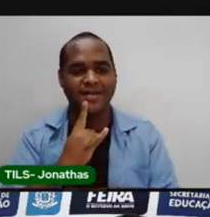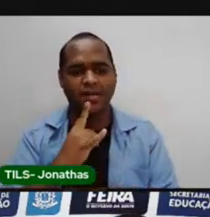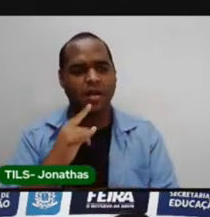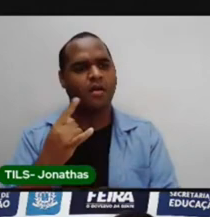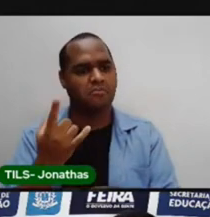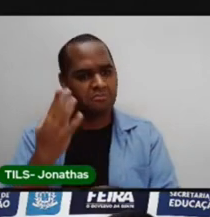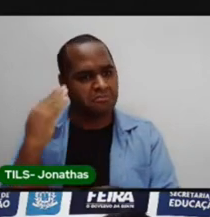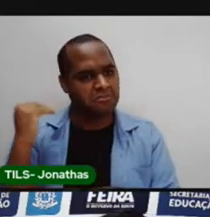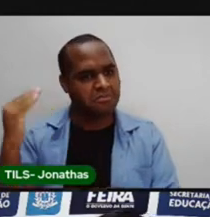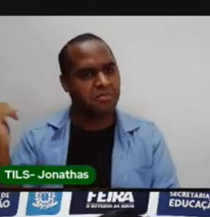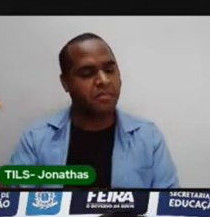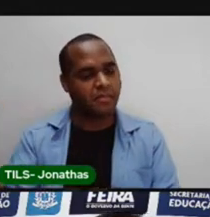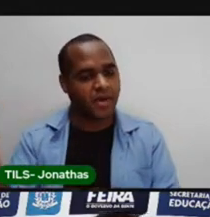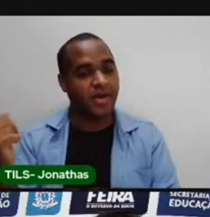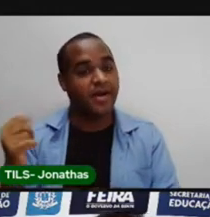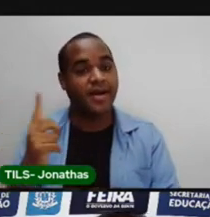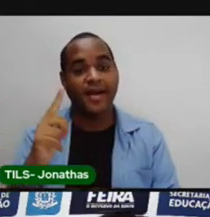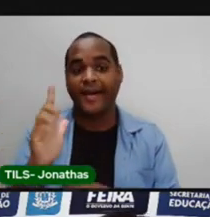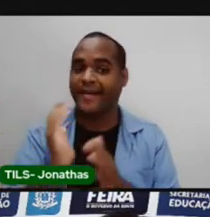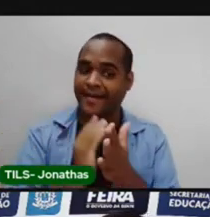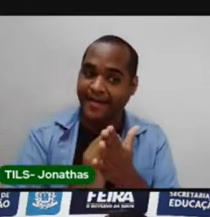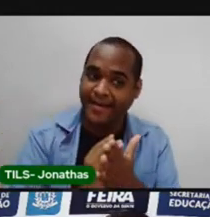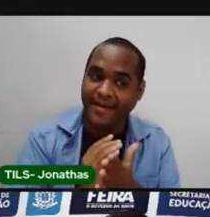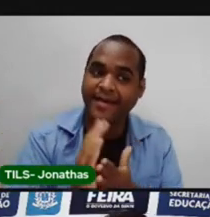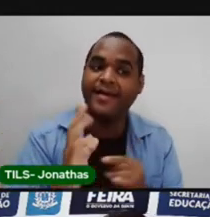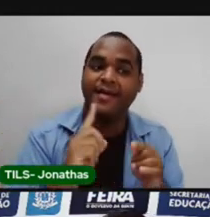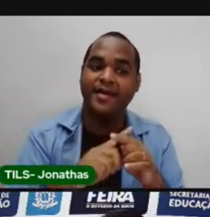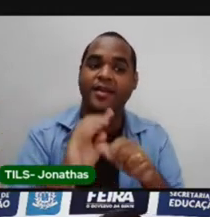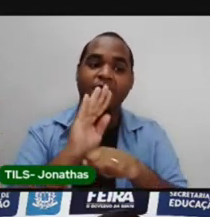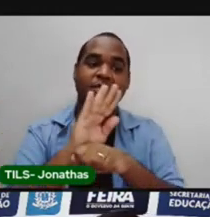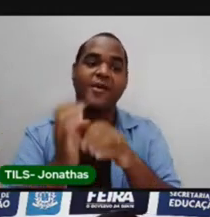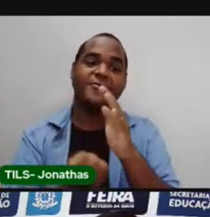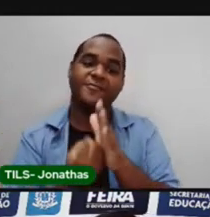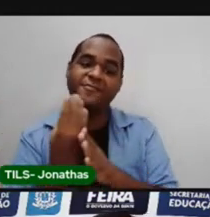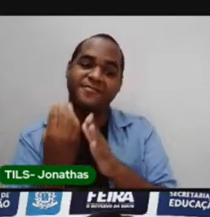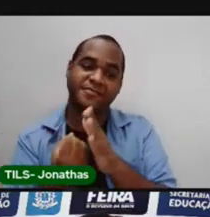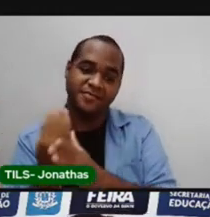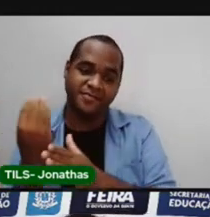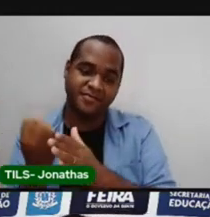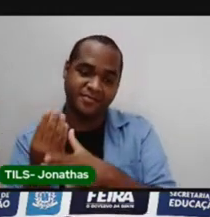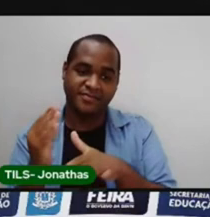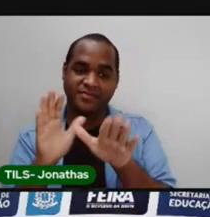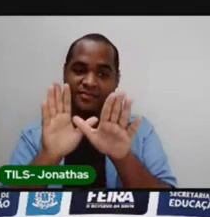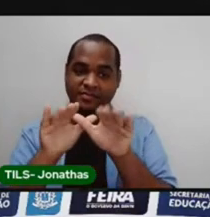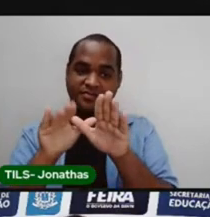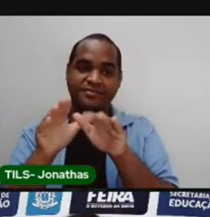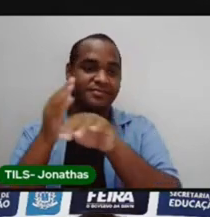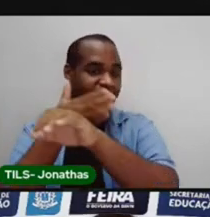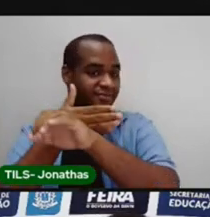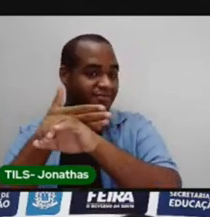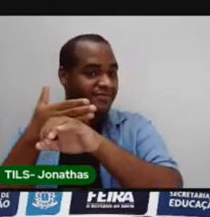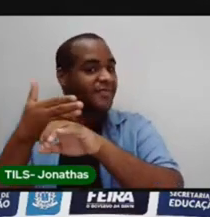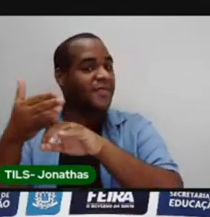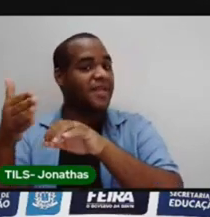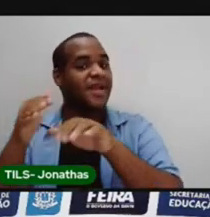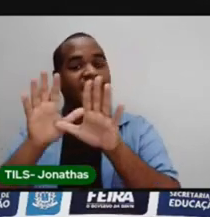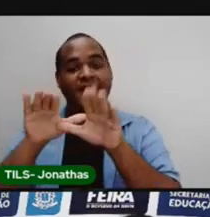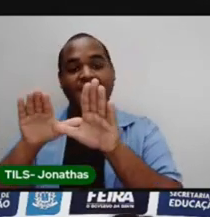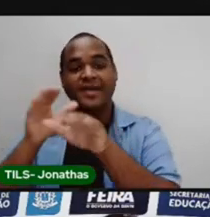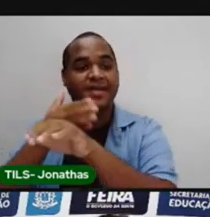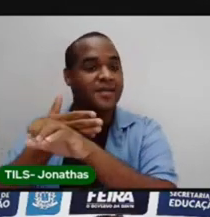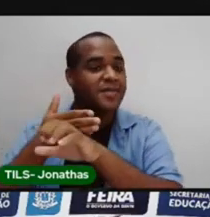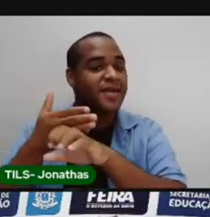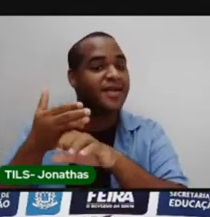era fabricada. E quando foi construído o bairro, as pessoas falavam assim, lá na Asa Branca, é lá na Asa